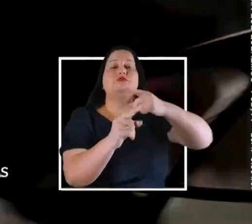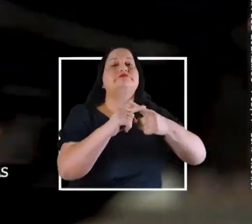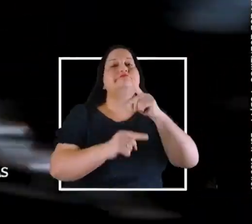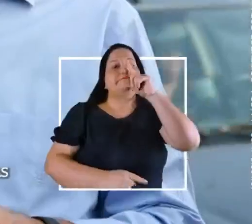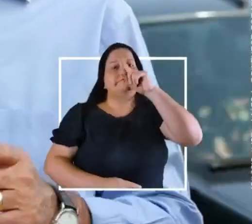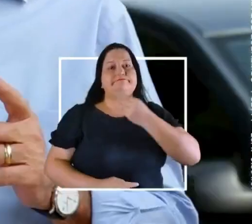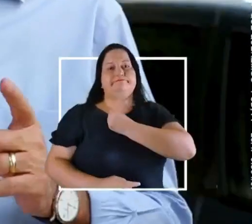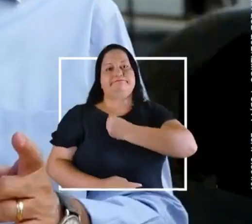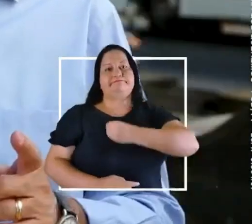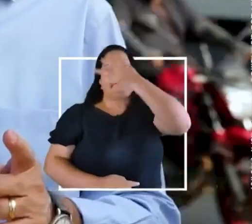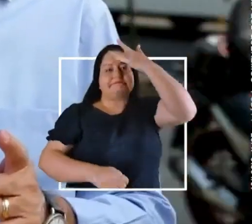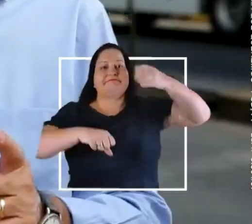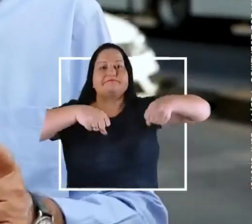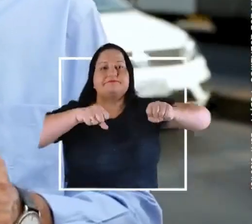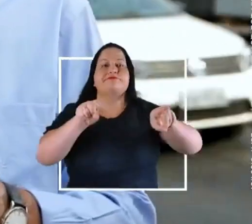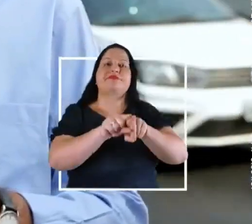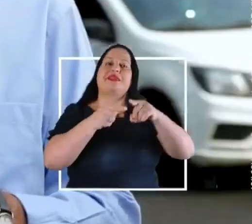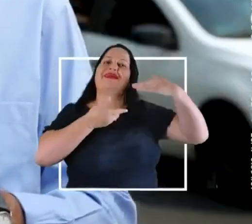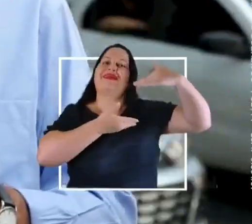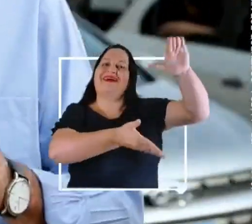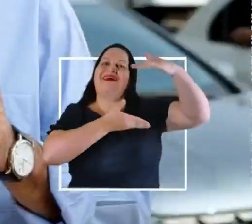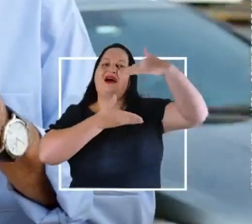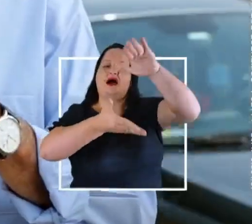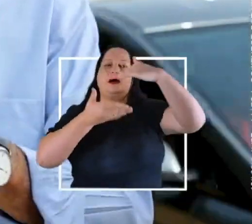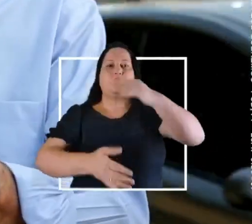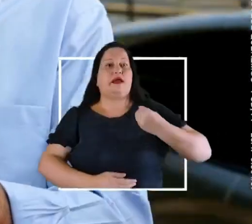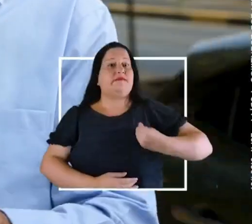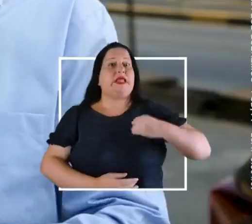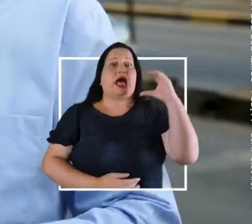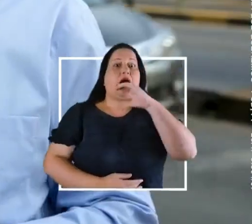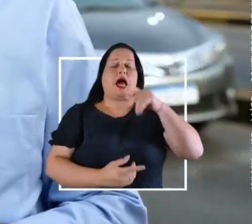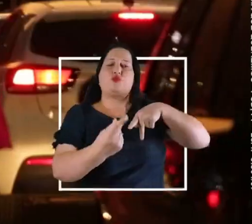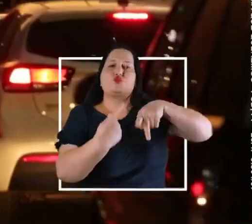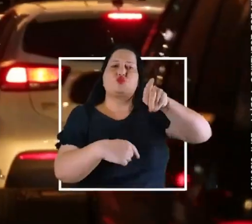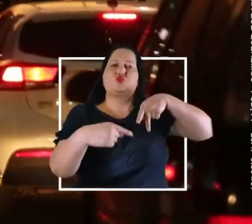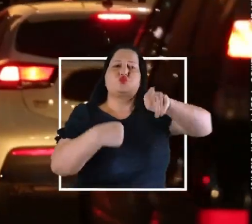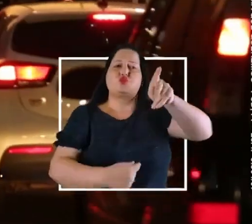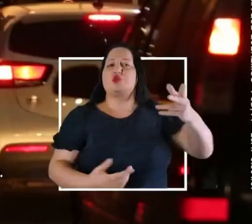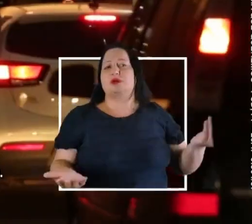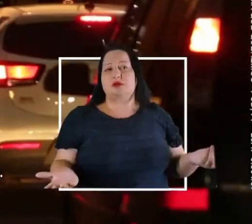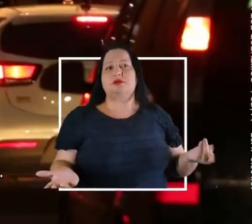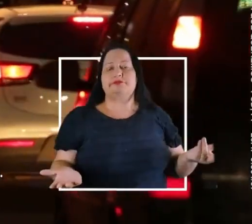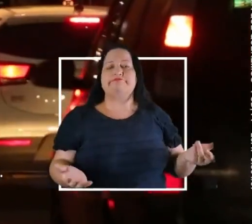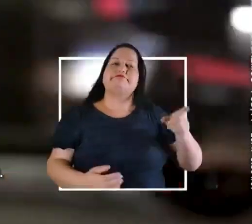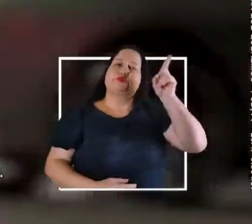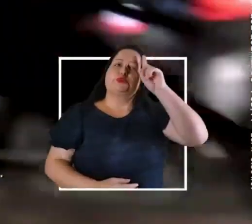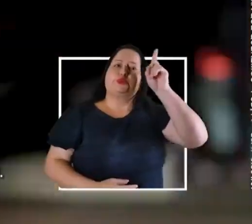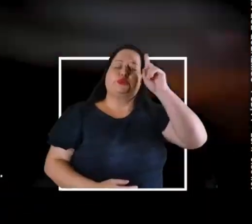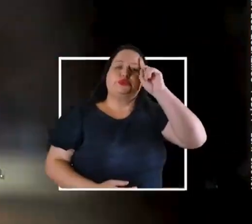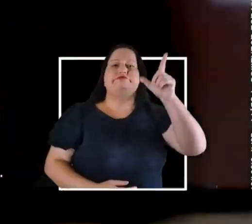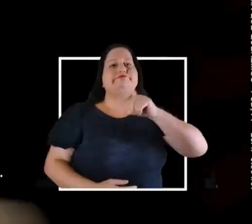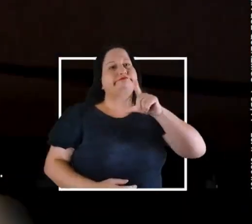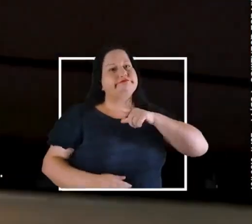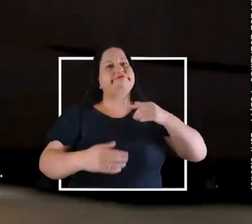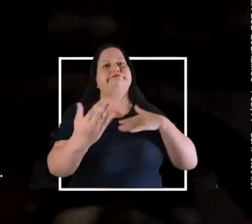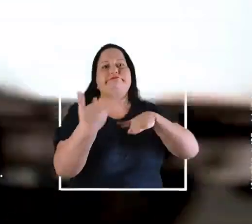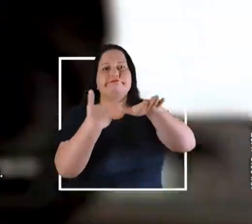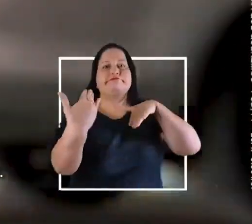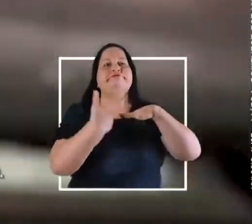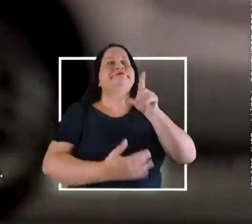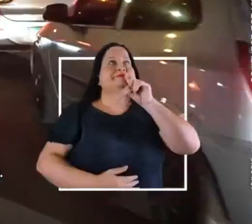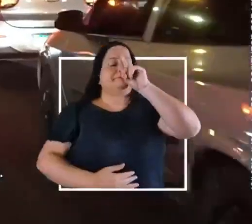motociclistas e dos trabalhadores de entrega que vivem no corre, no dia a dia, nesse trânsito